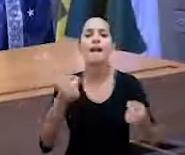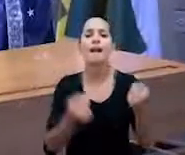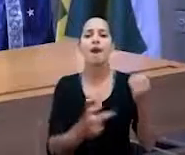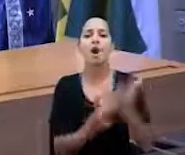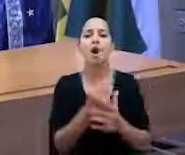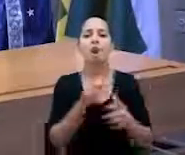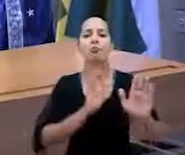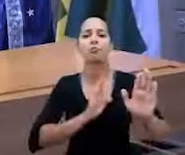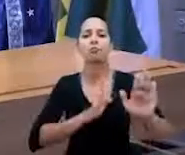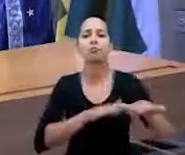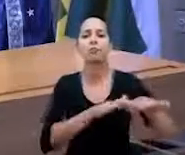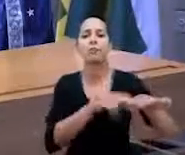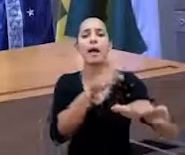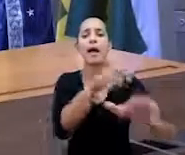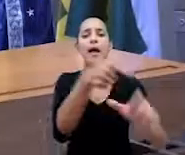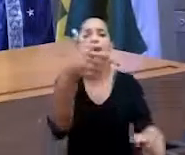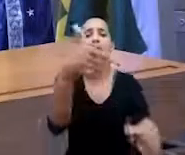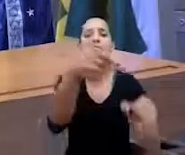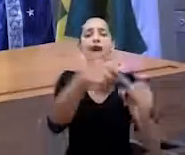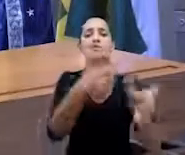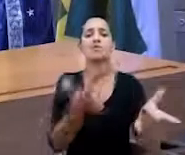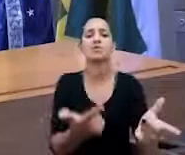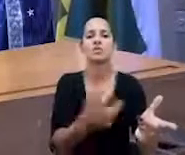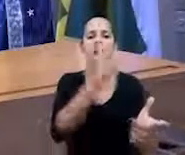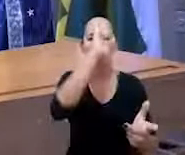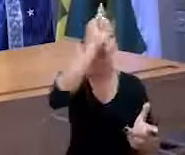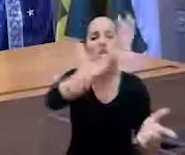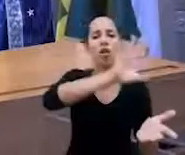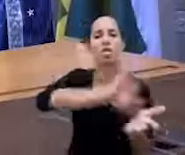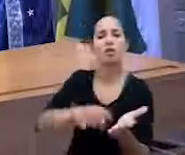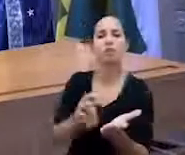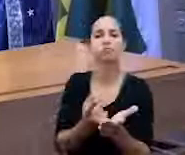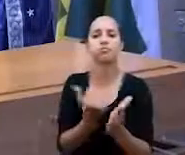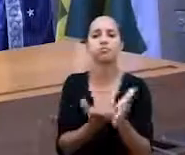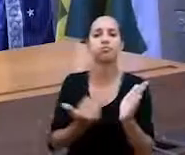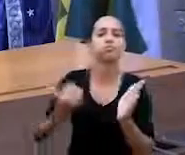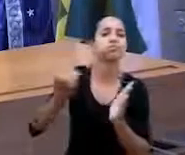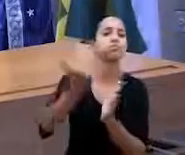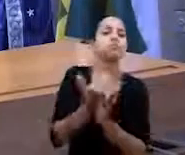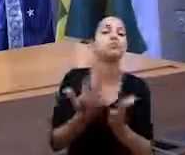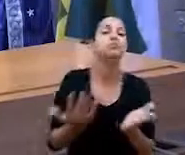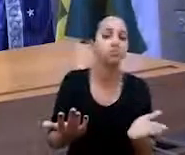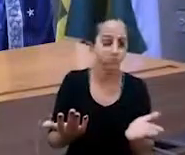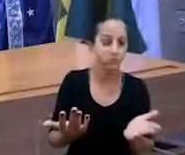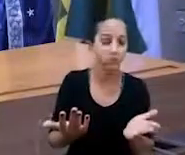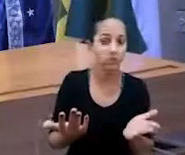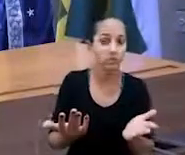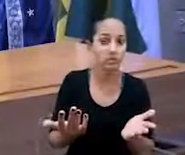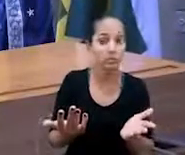A Delegacia de Defesa do Consumidor precisa agir. O Procon precisa agir.